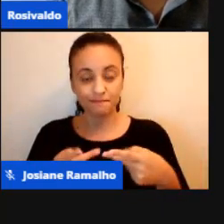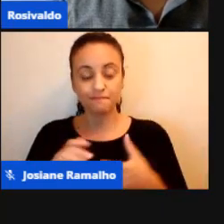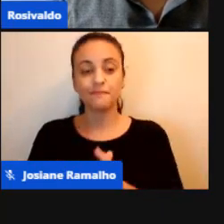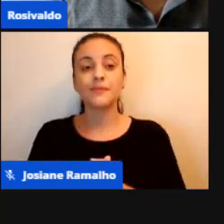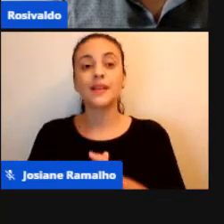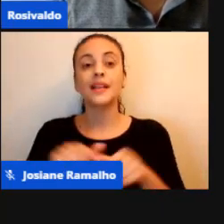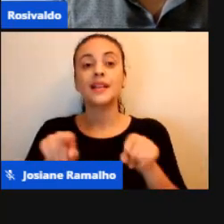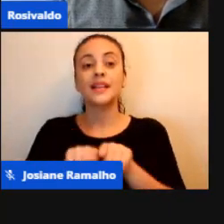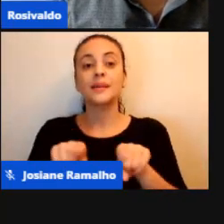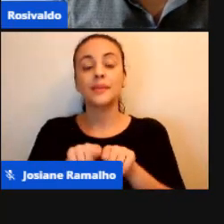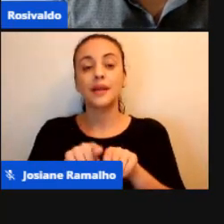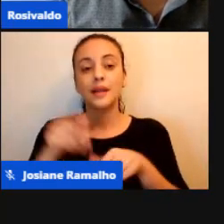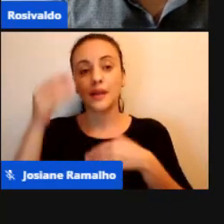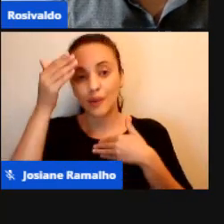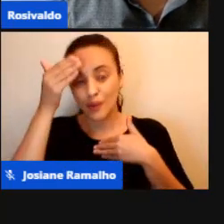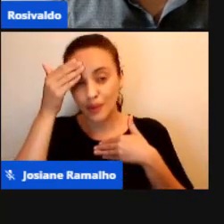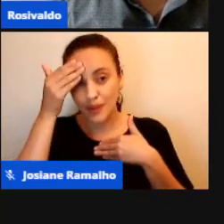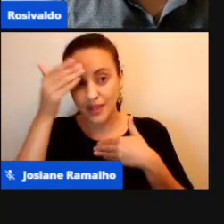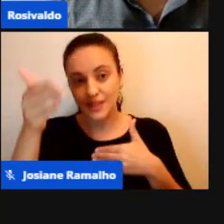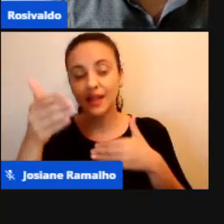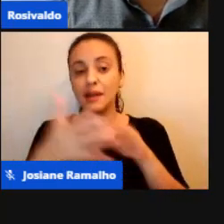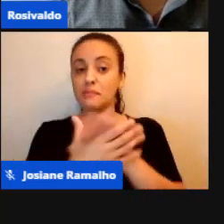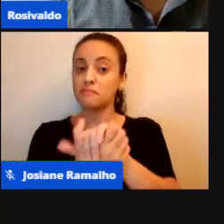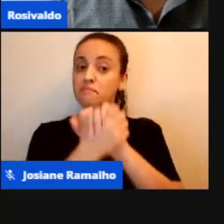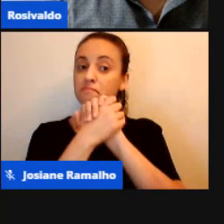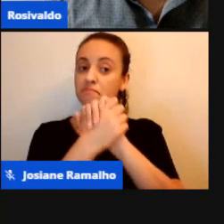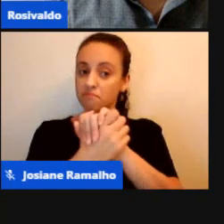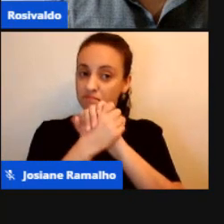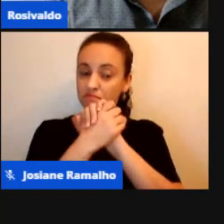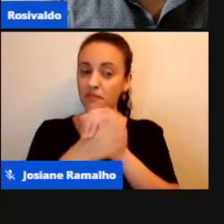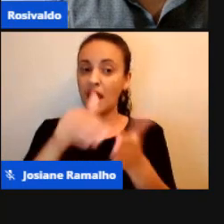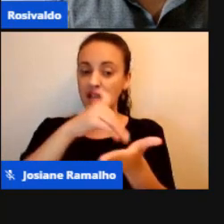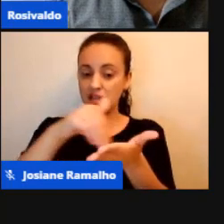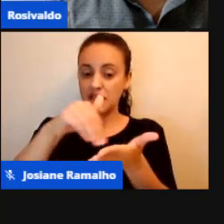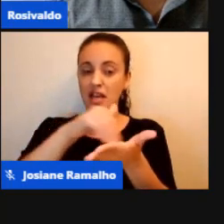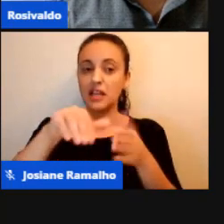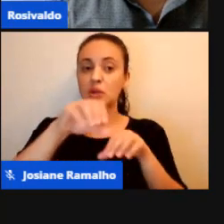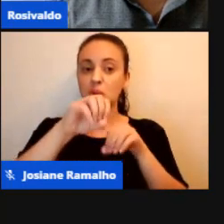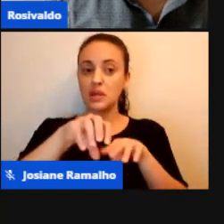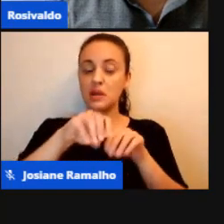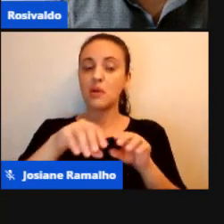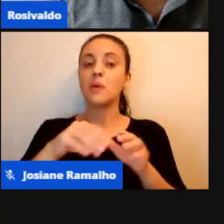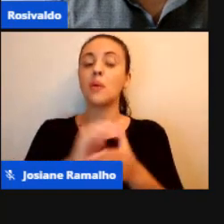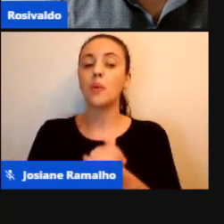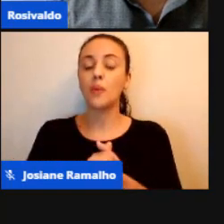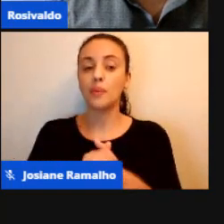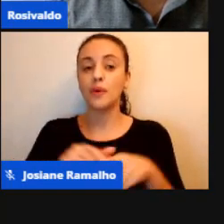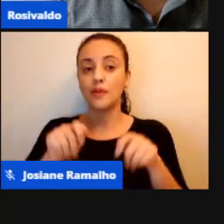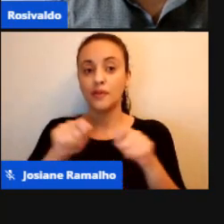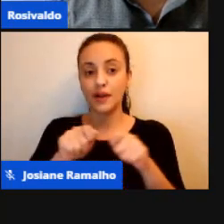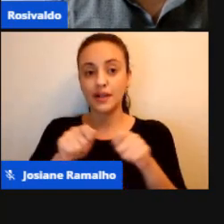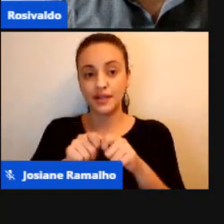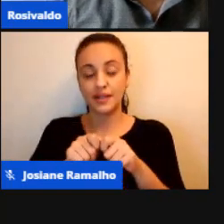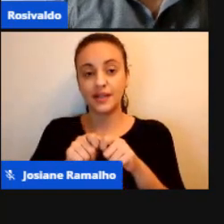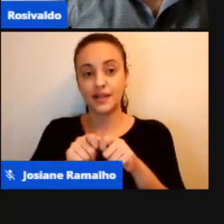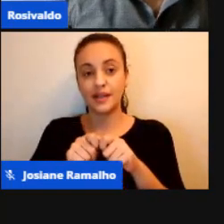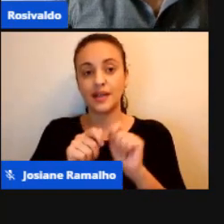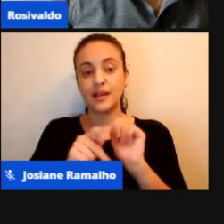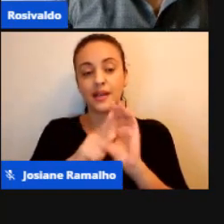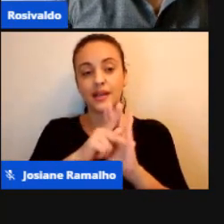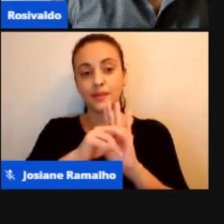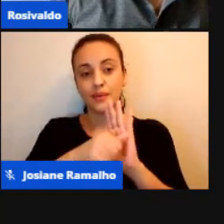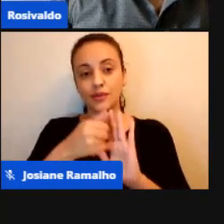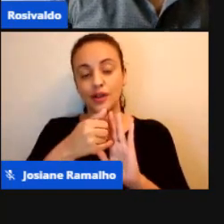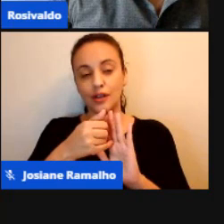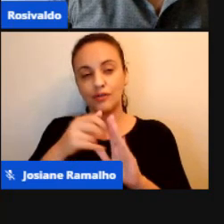Agradecer e parabenizar a CEMED pela iniciativa de estar realizando mais uma vez o programa de